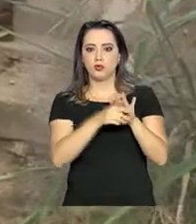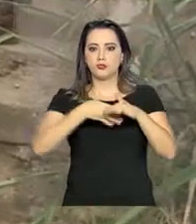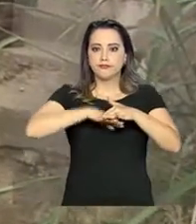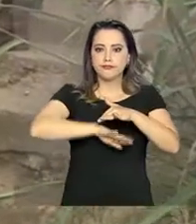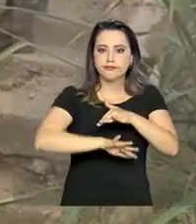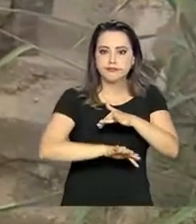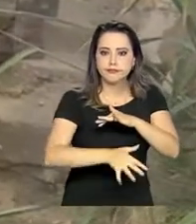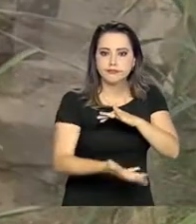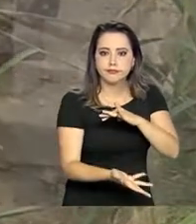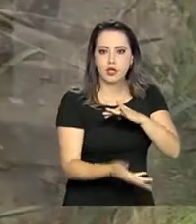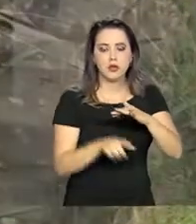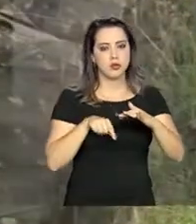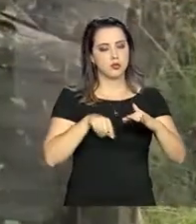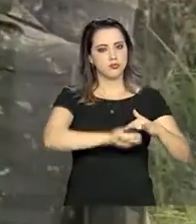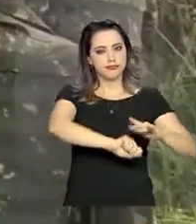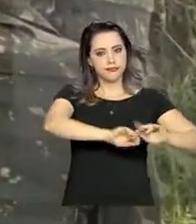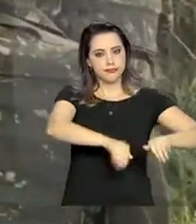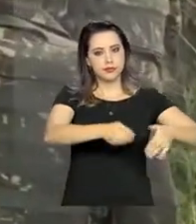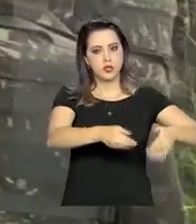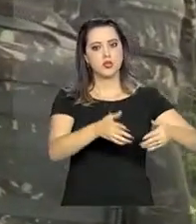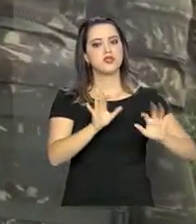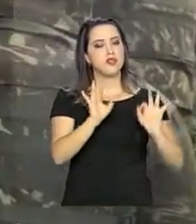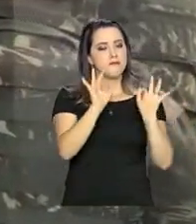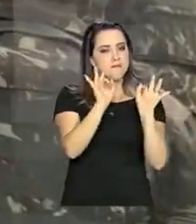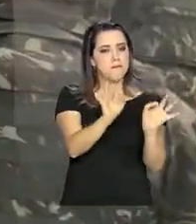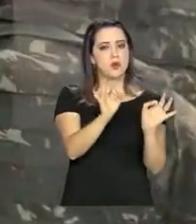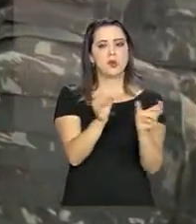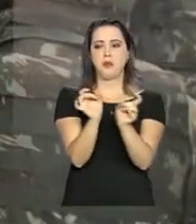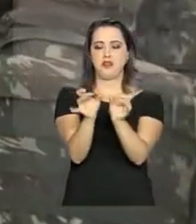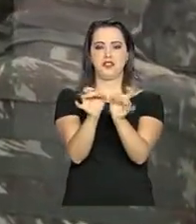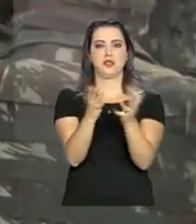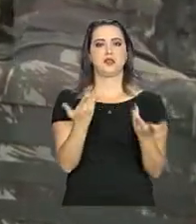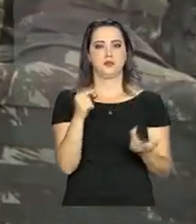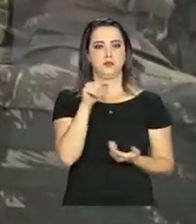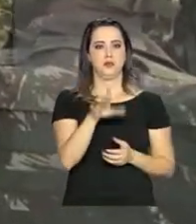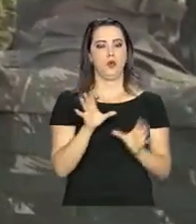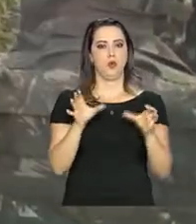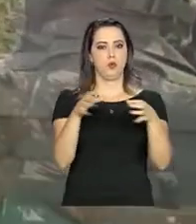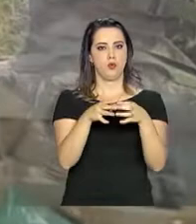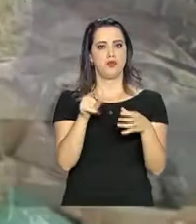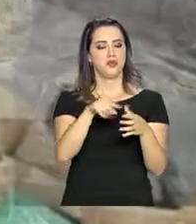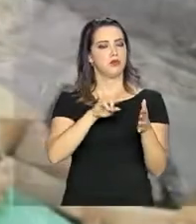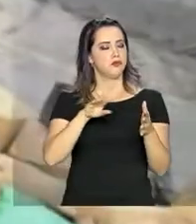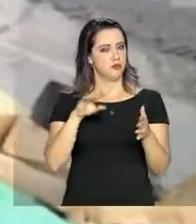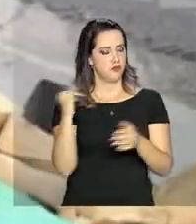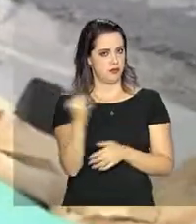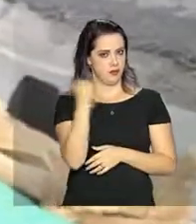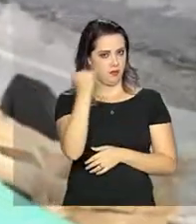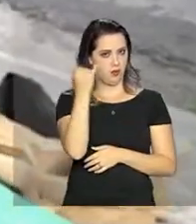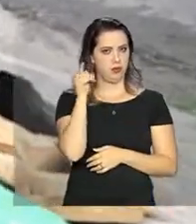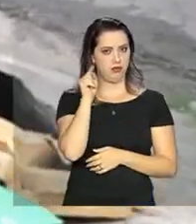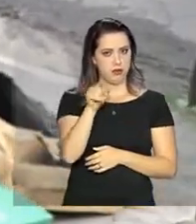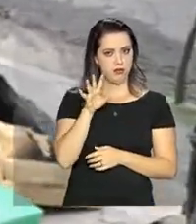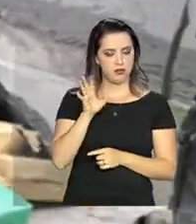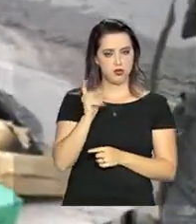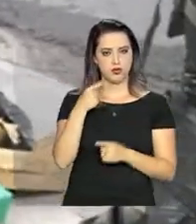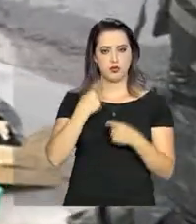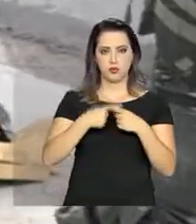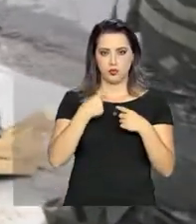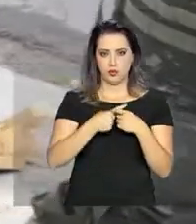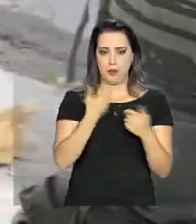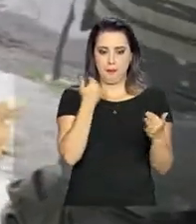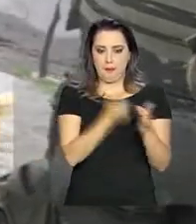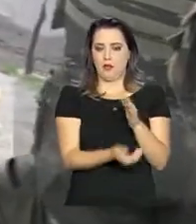pronta para ser comercializada. De acordo com o Gabinete de Intervenção, a apreensão tem um impacto financeiro na sustentação do